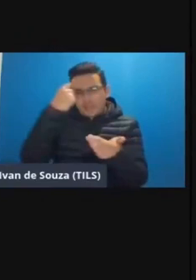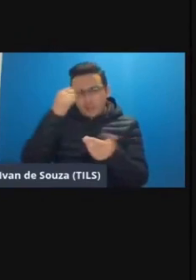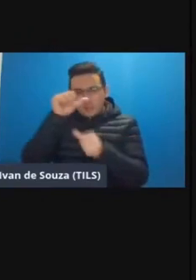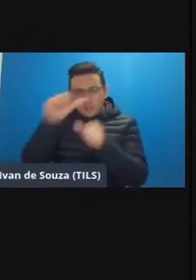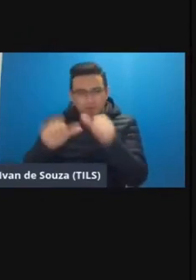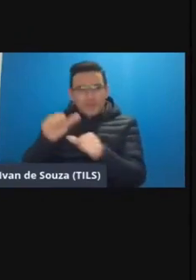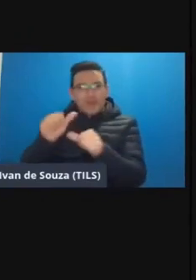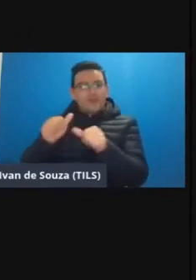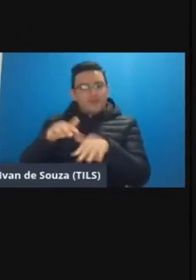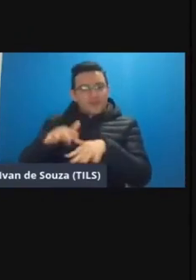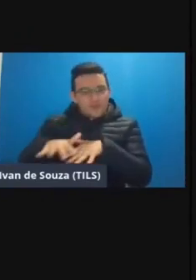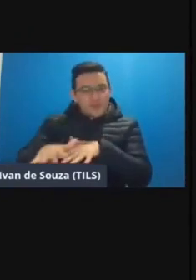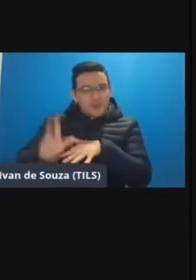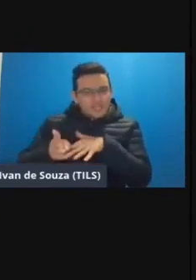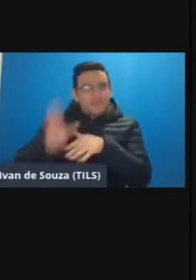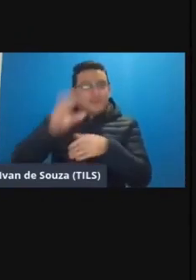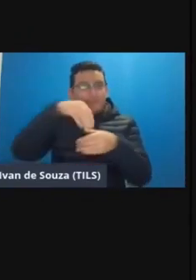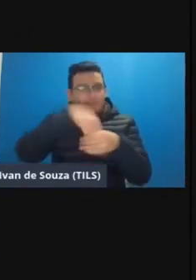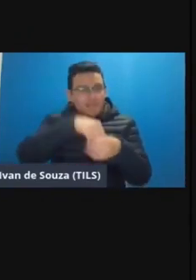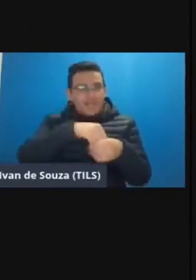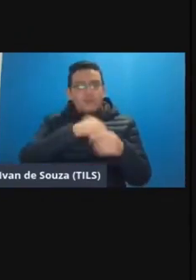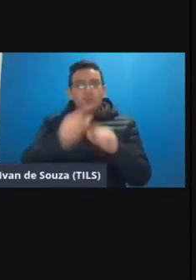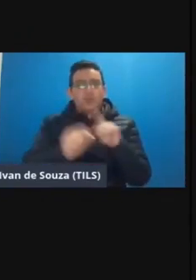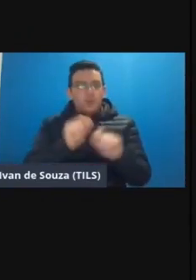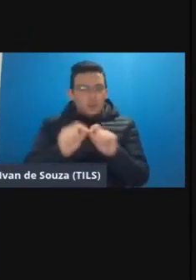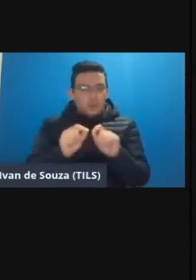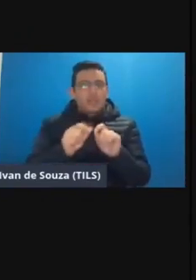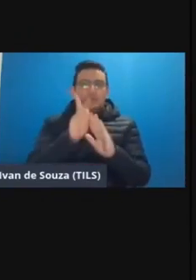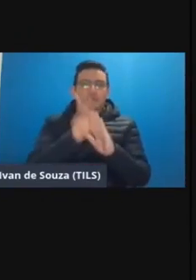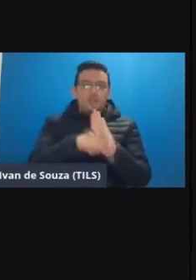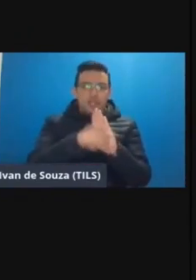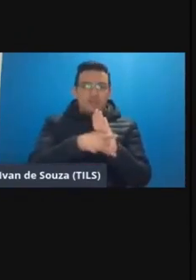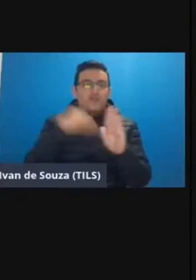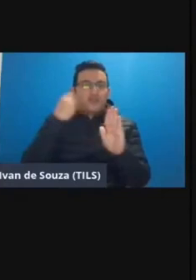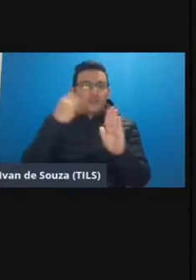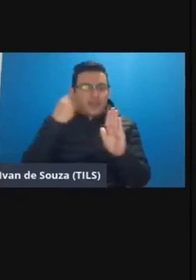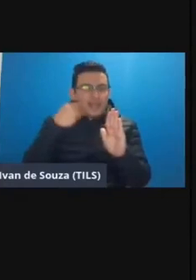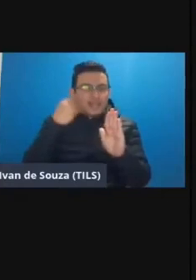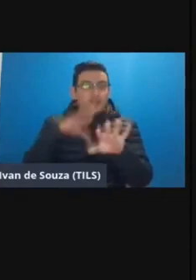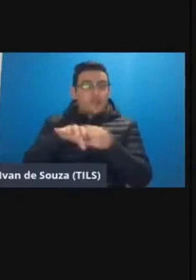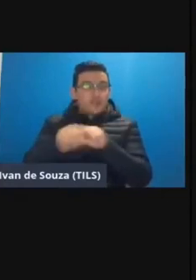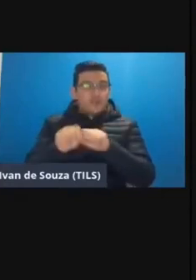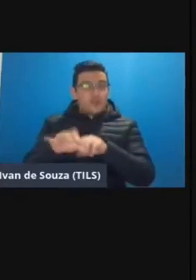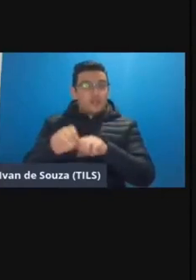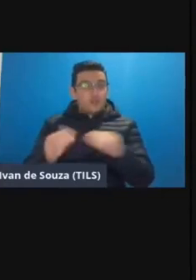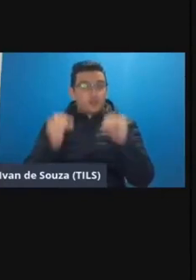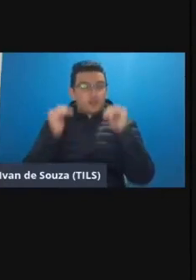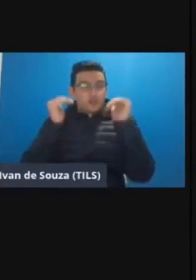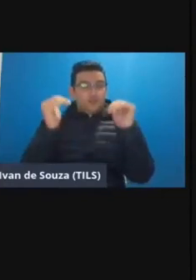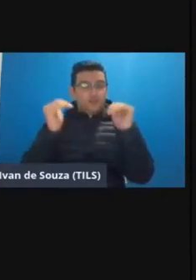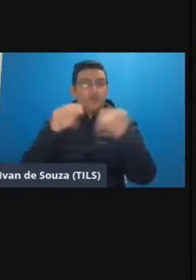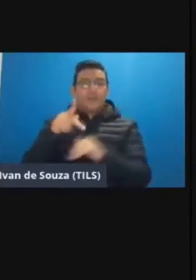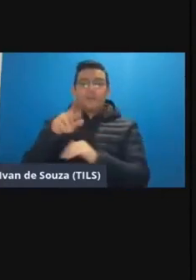constante movimento então dentro dessas desse programa vivências formativas para educação superior da Prograde